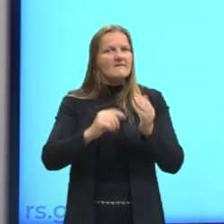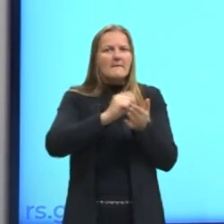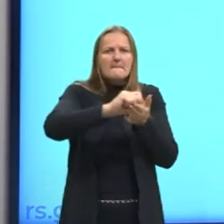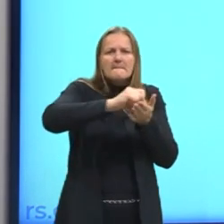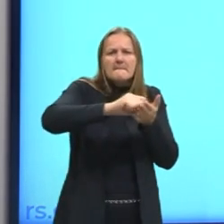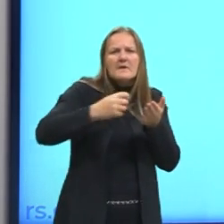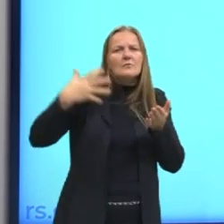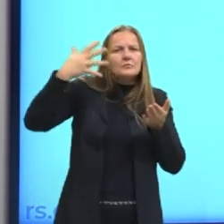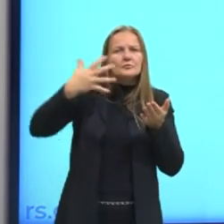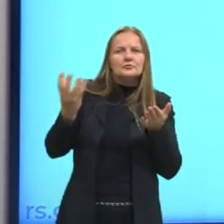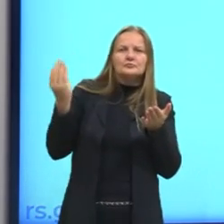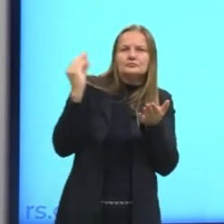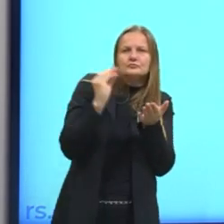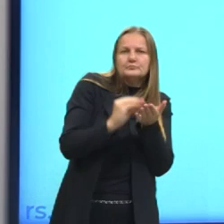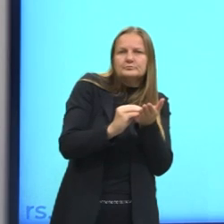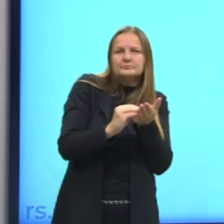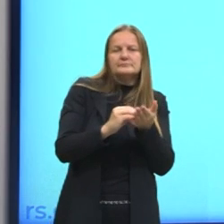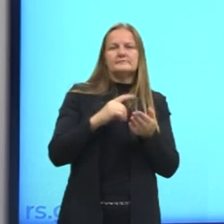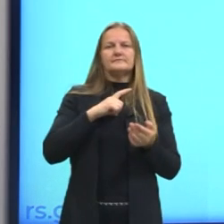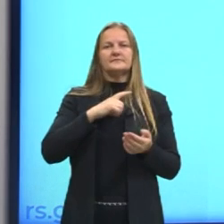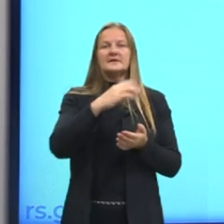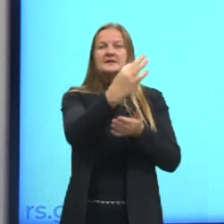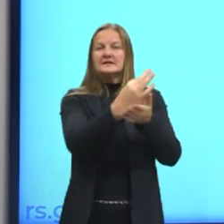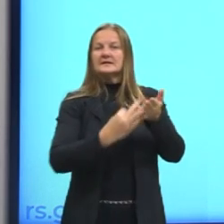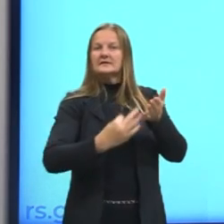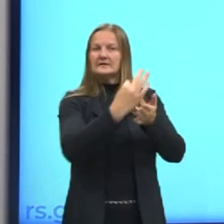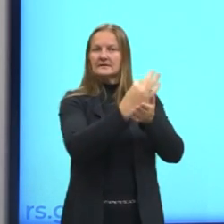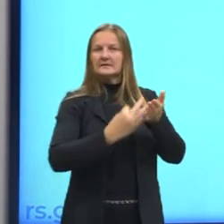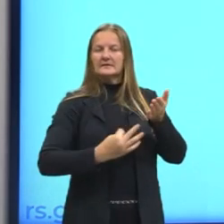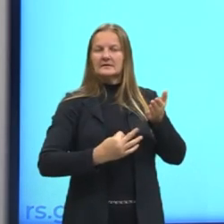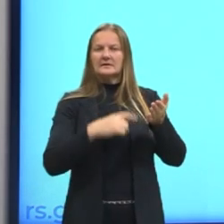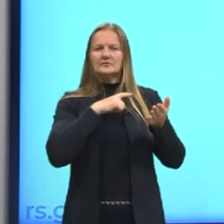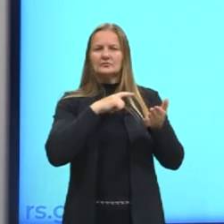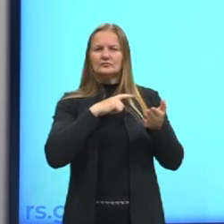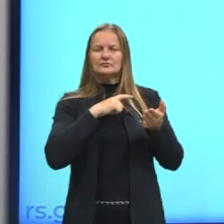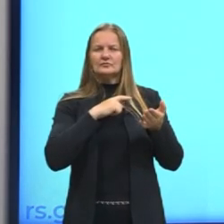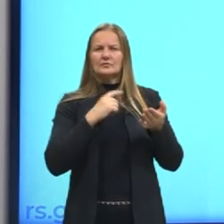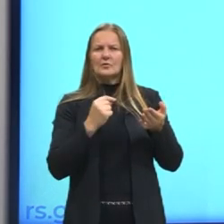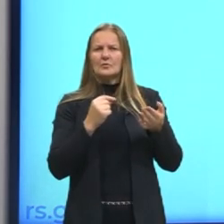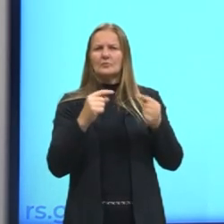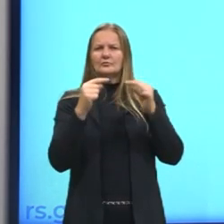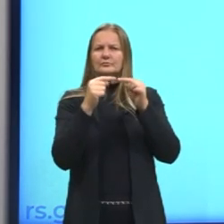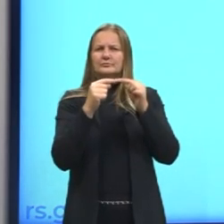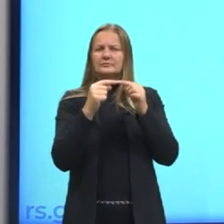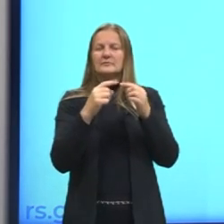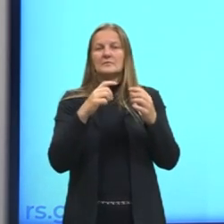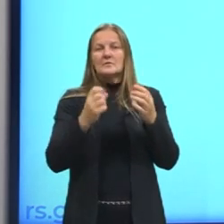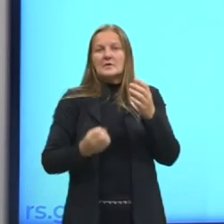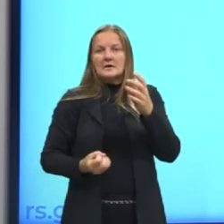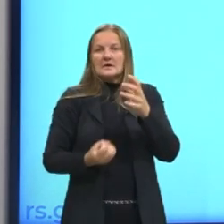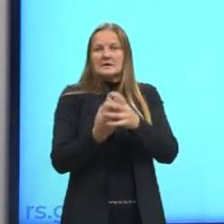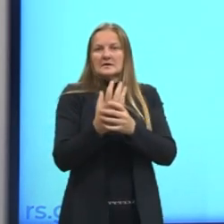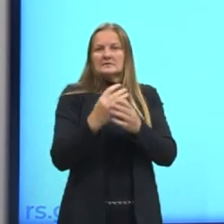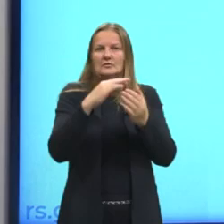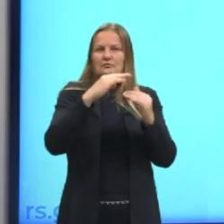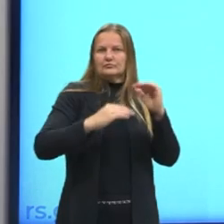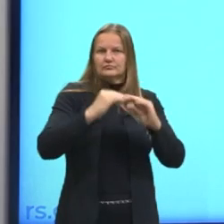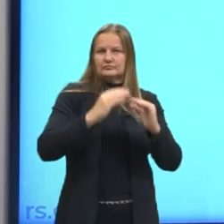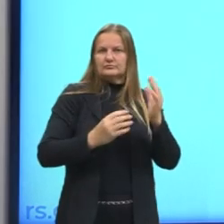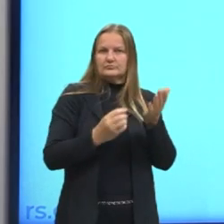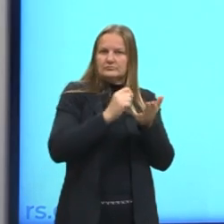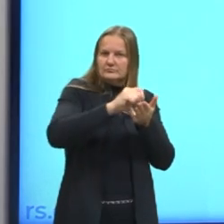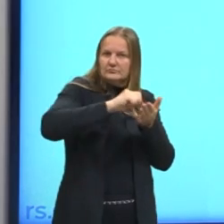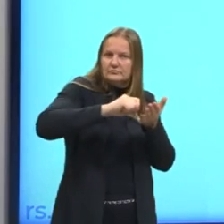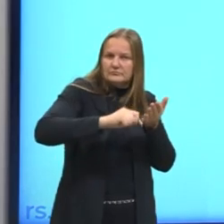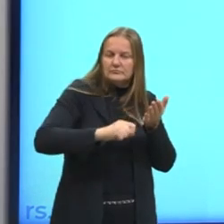esse discurso. Quando eu falo em texto, eu estou falando sobre essa entidade física. E é importante entender